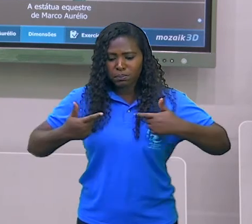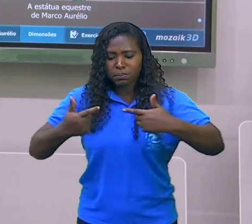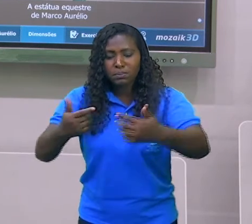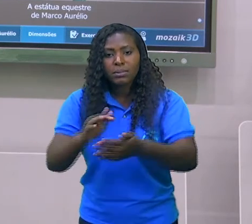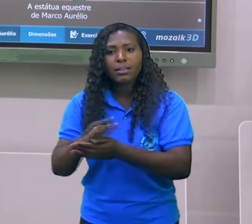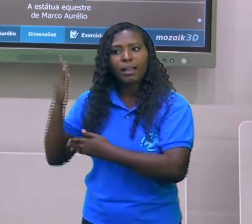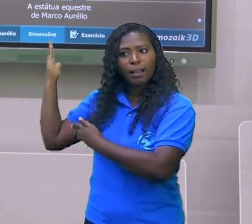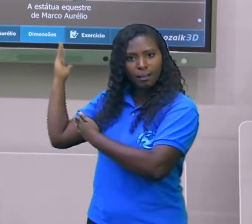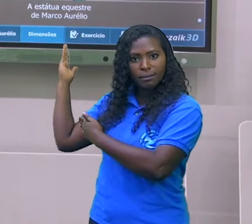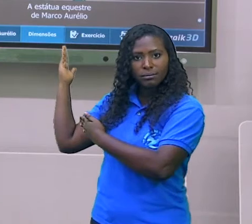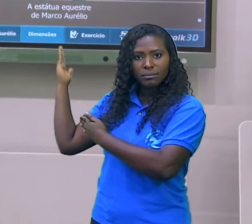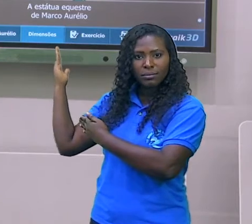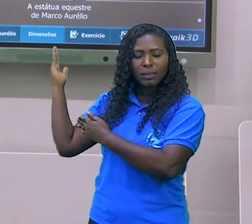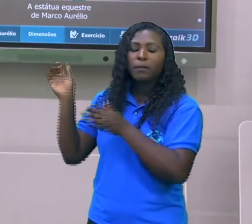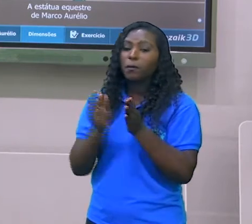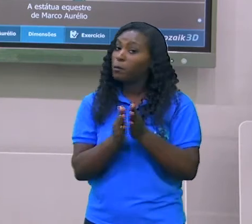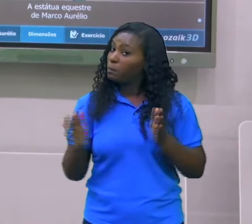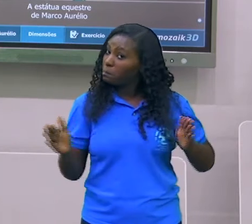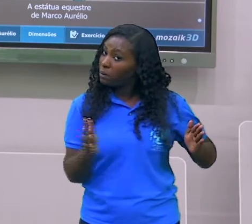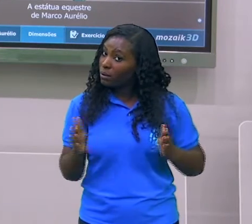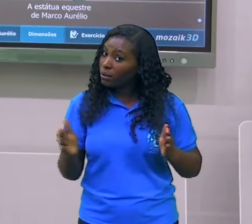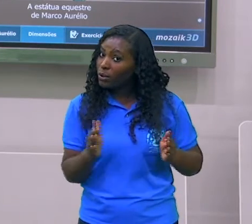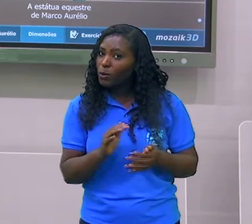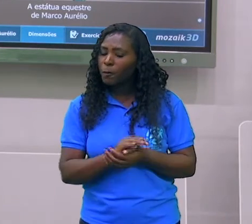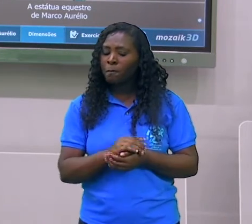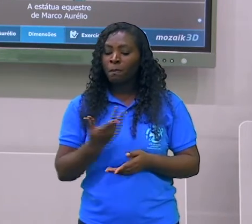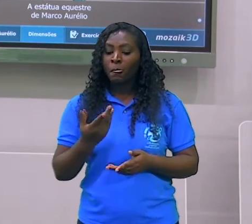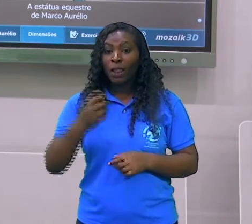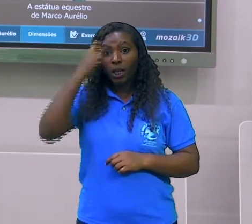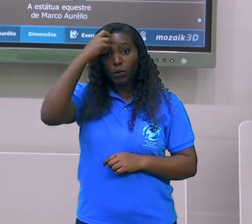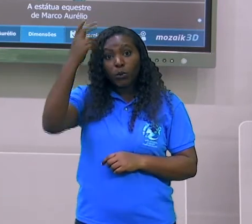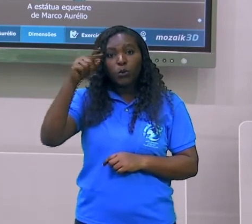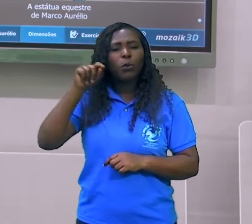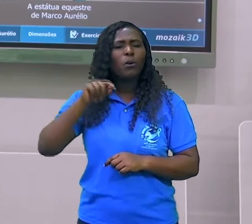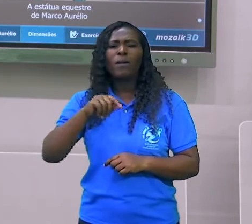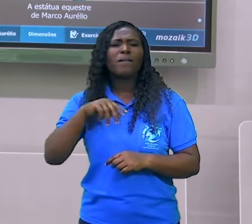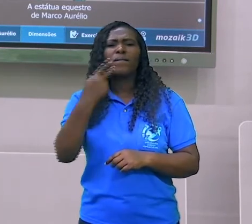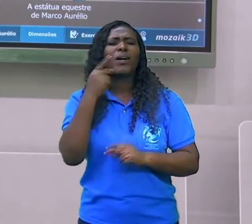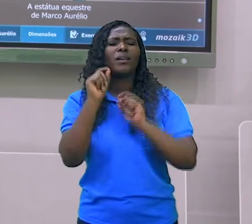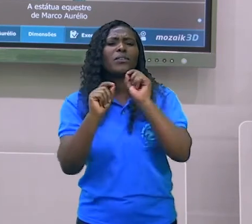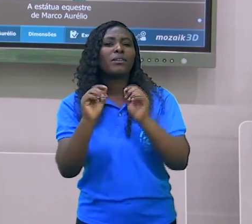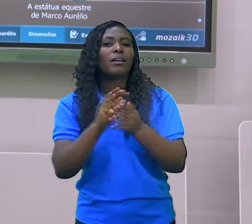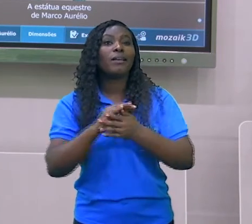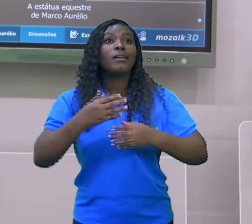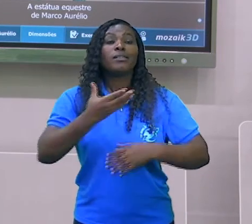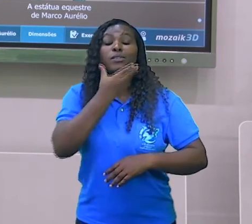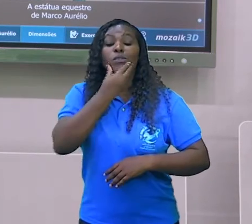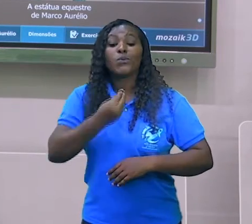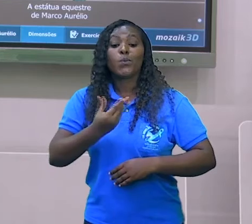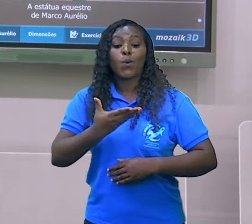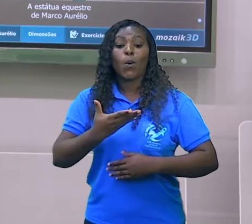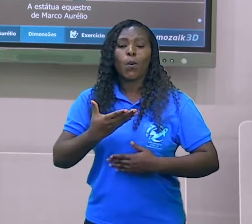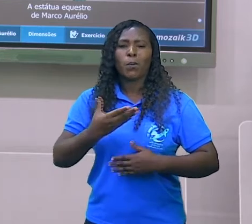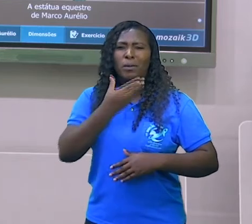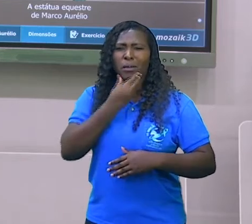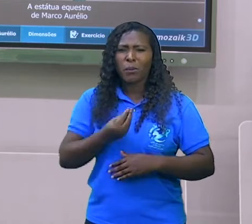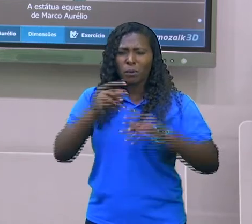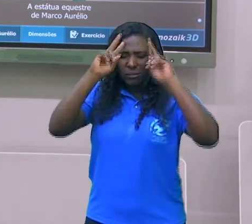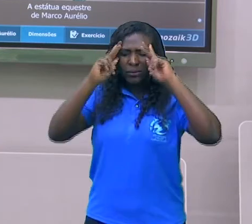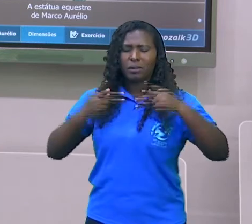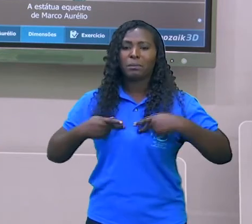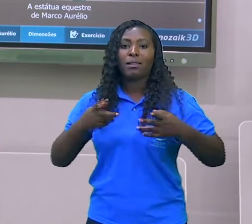clássica de que o homem é a medida de todas as coisas pelo monumentalismo, grandiosidade,